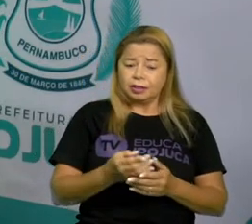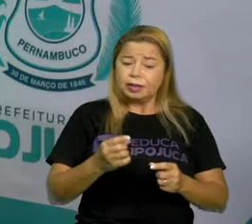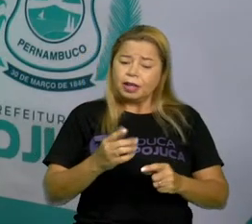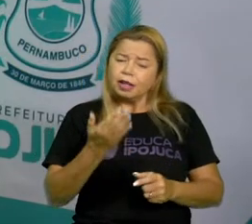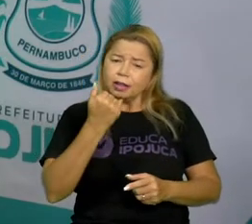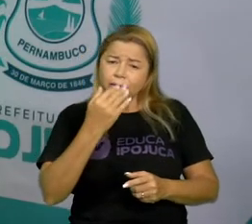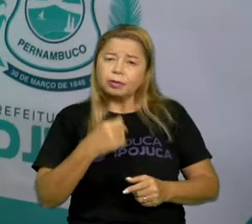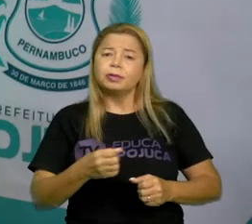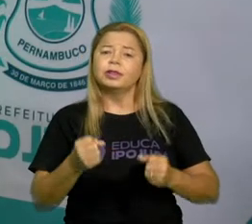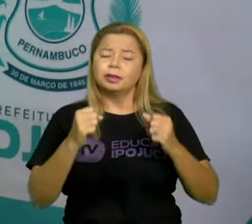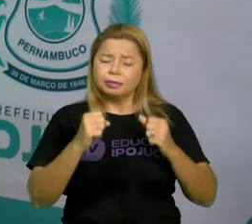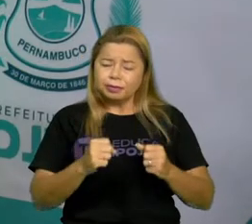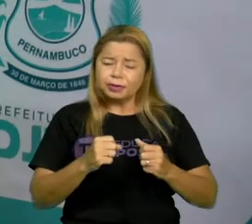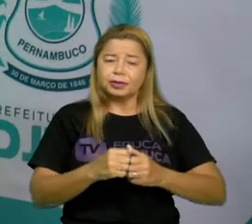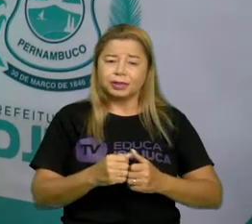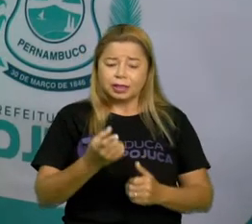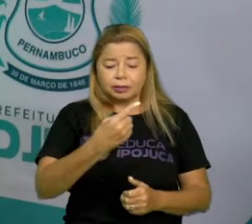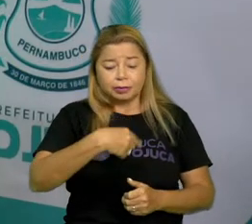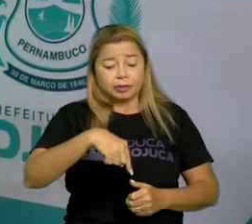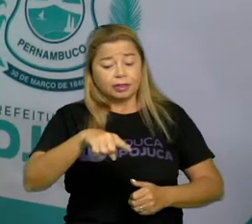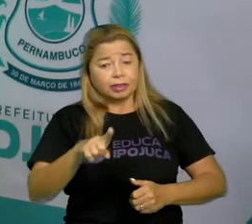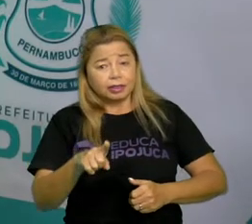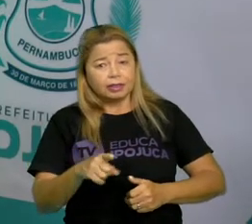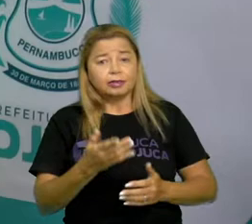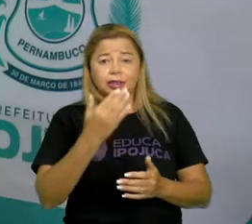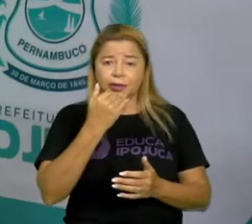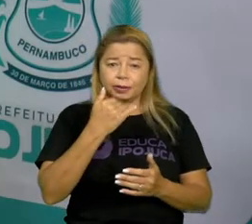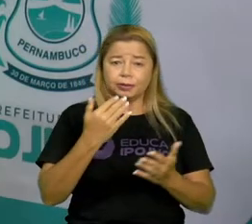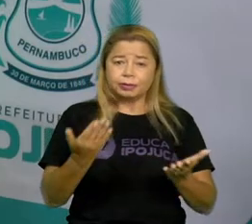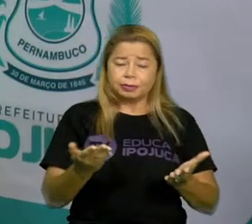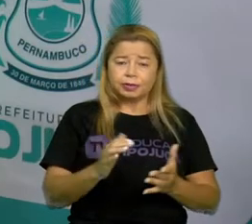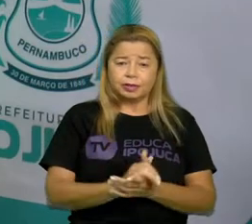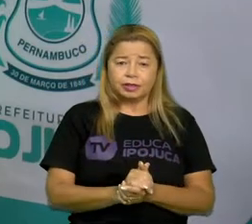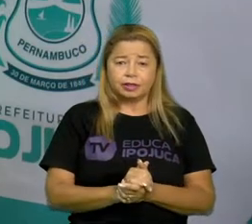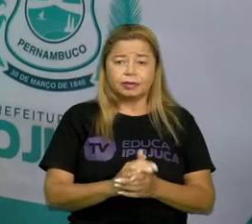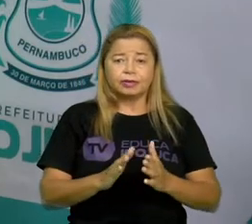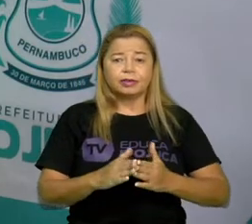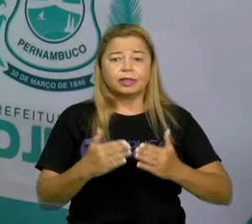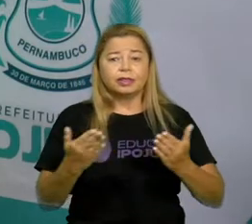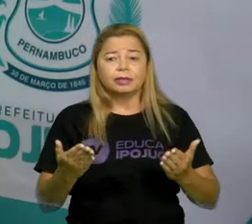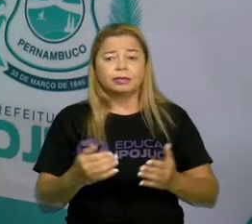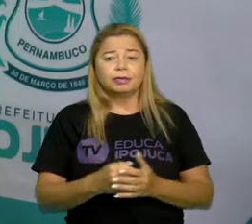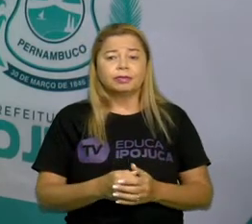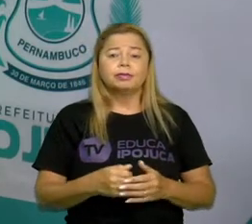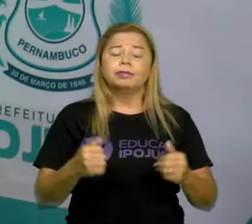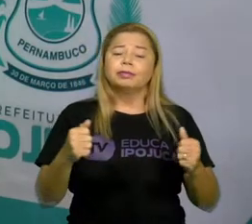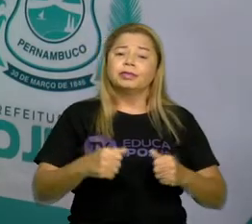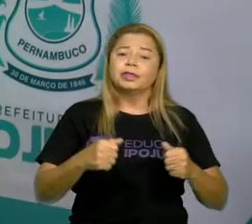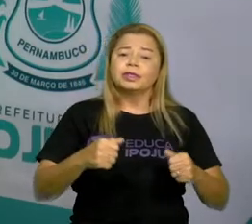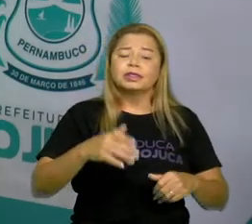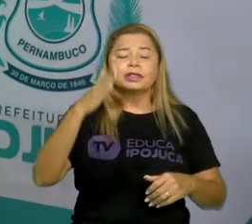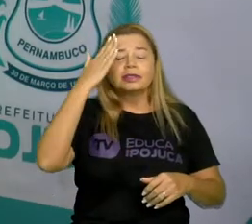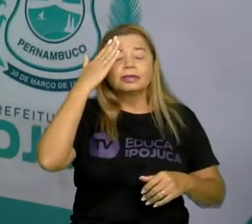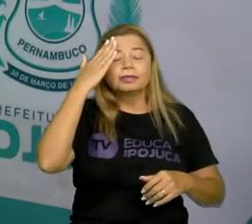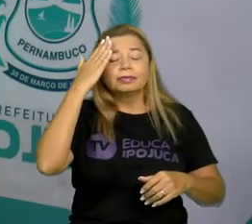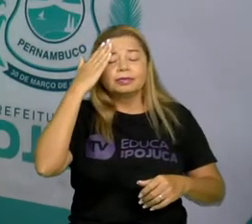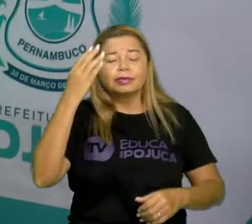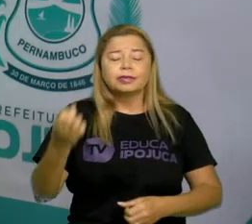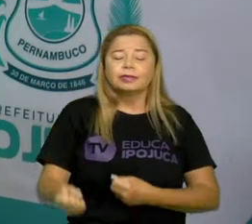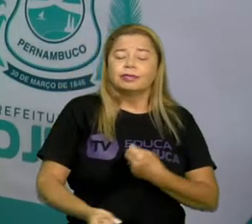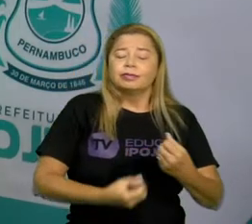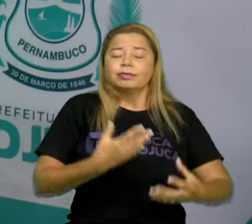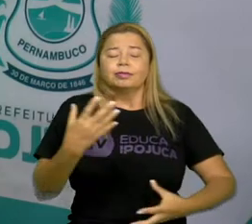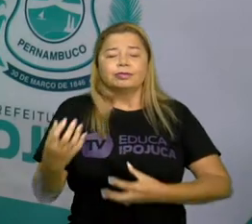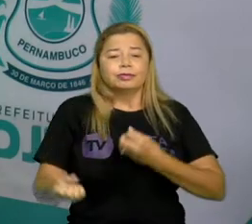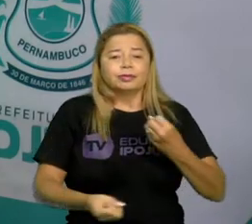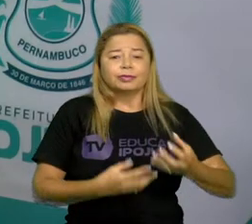dentro da casa. Então, é dessa maneira que vocês precisam compreender melhor esse poema. E eu peço